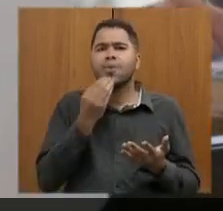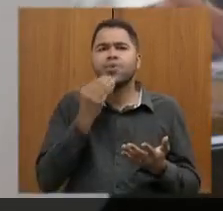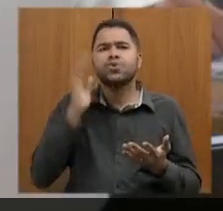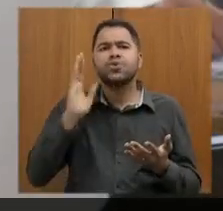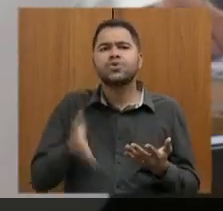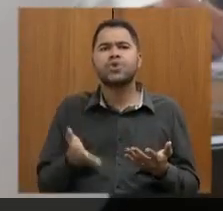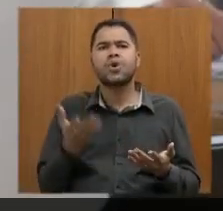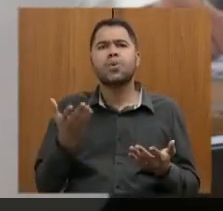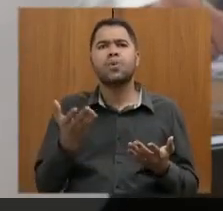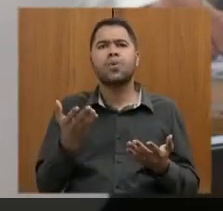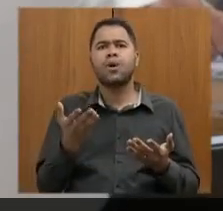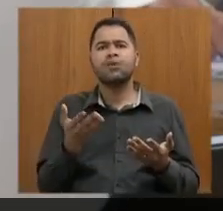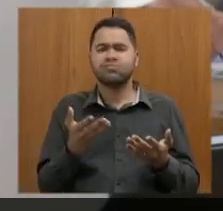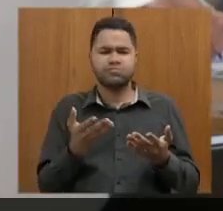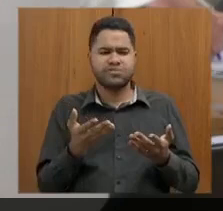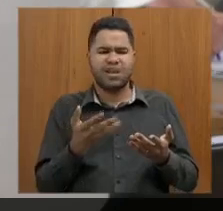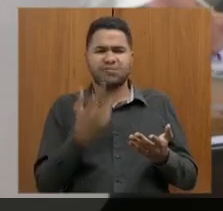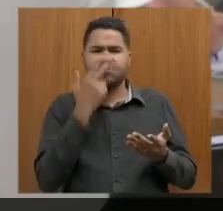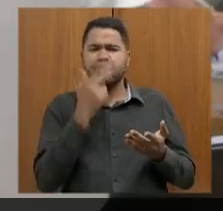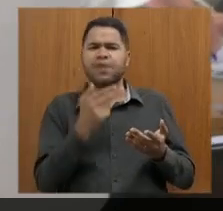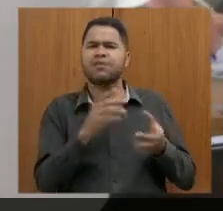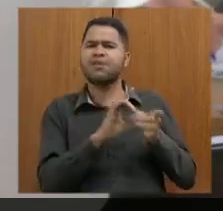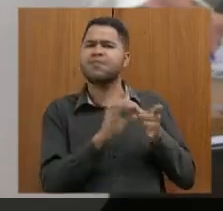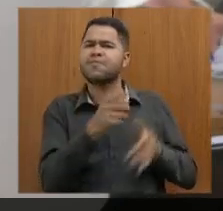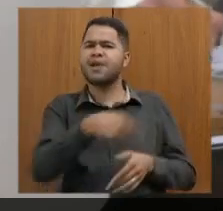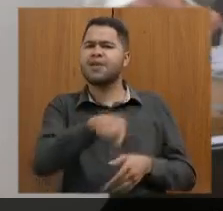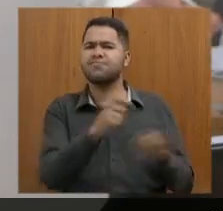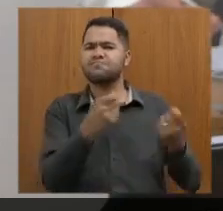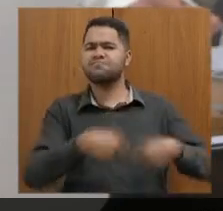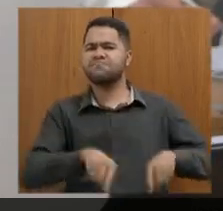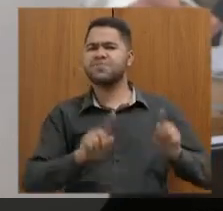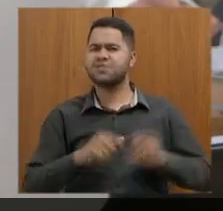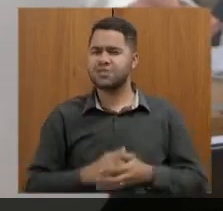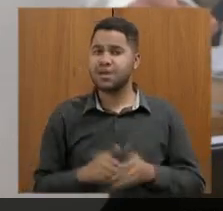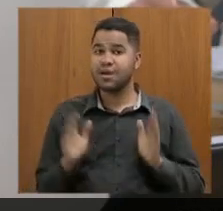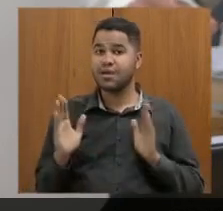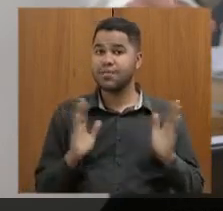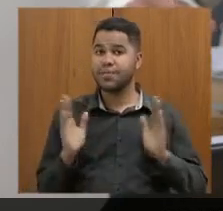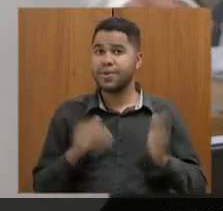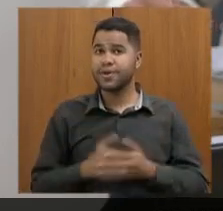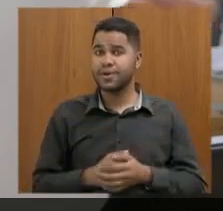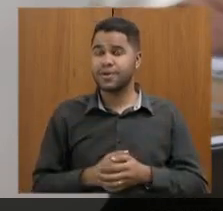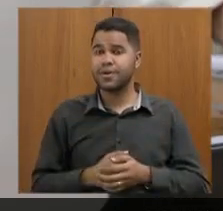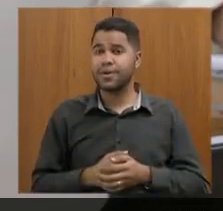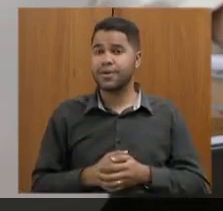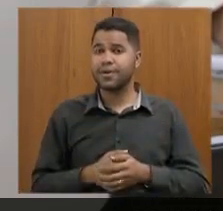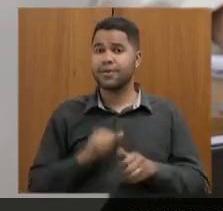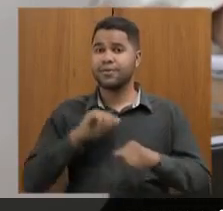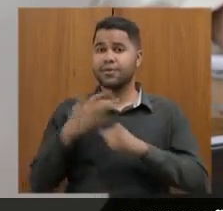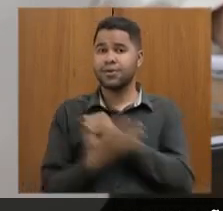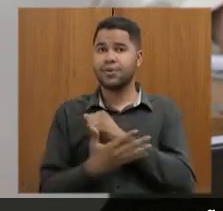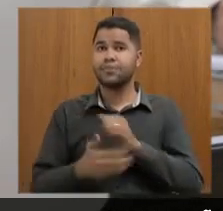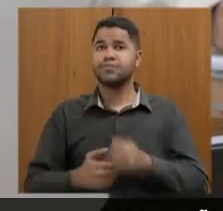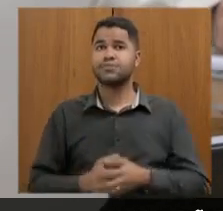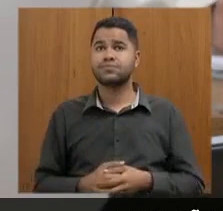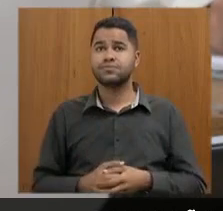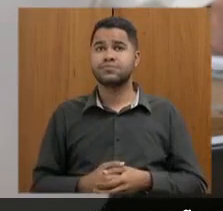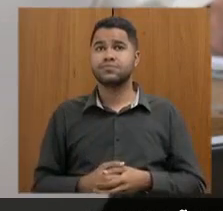ter feito o abono administrativo desse período da pandemia da onda roxa?